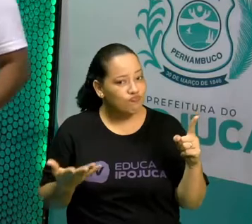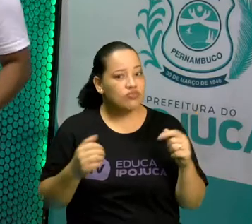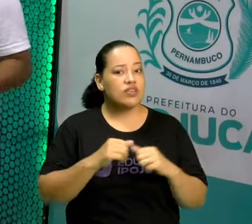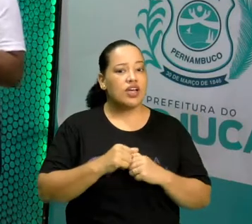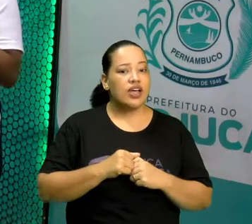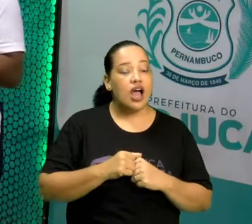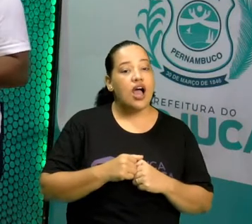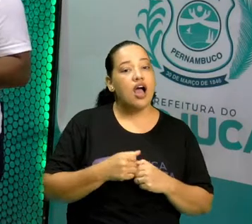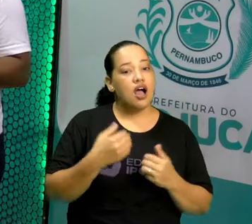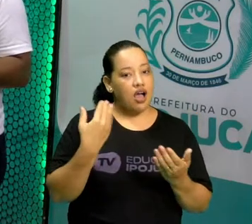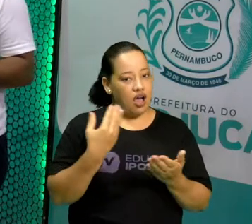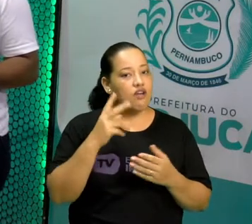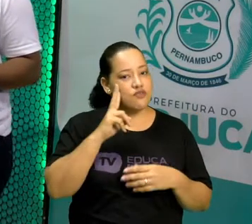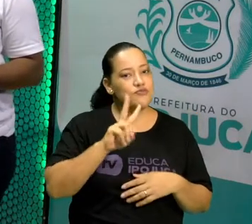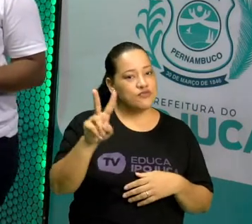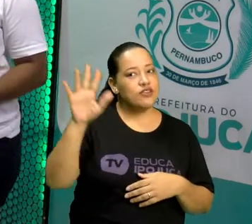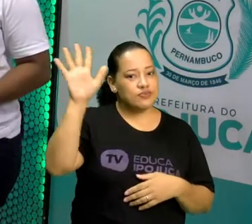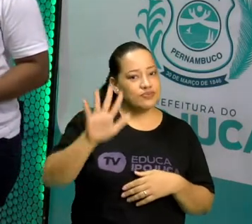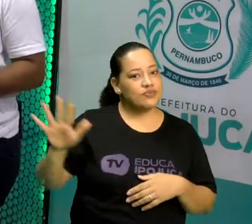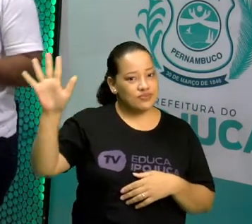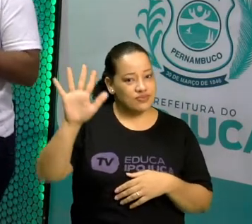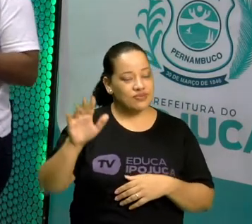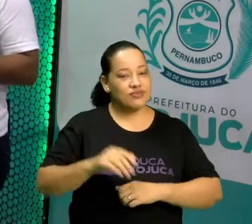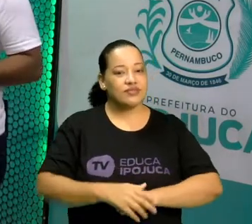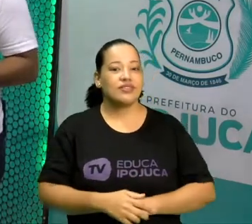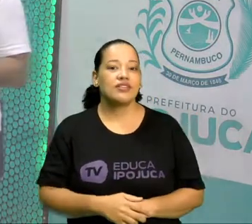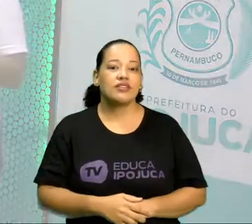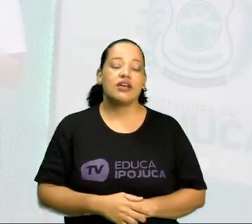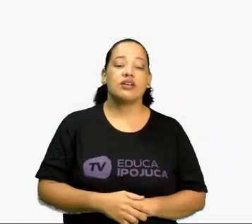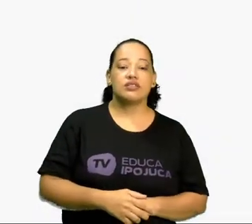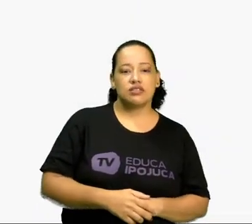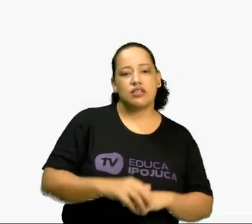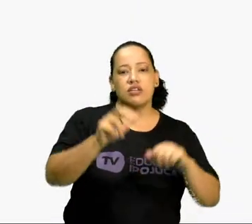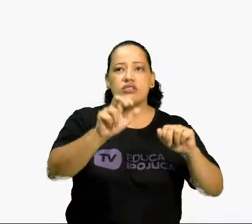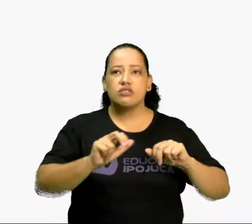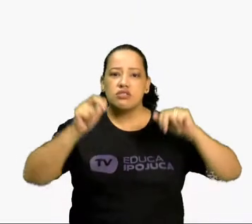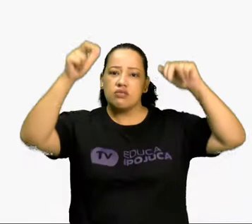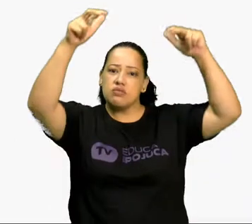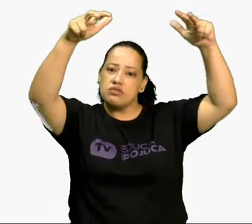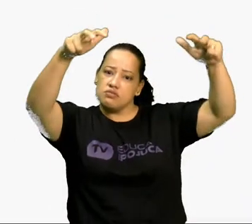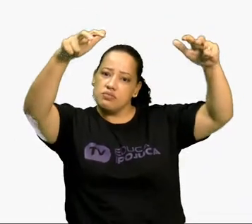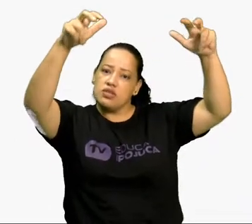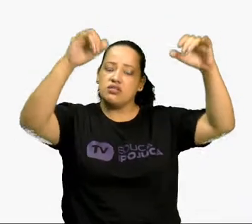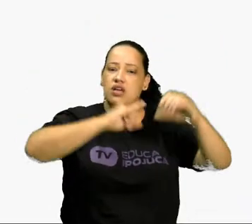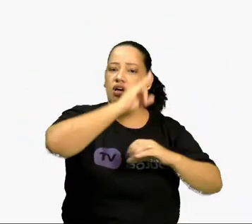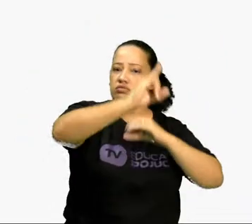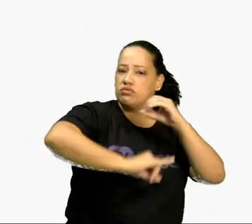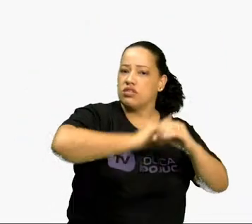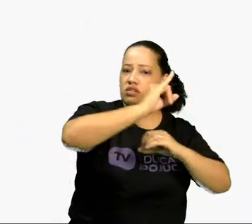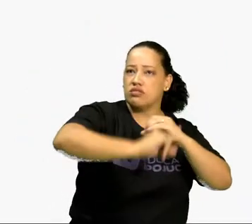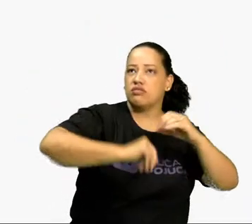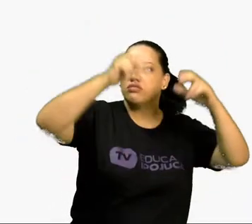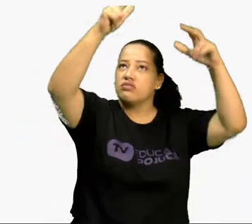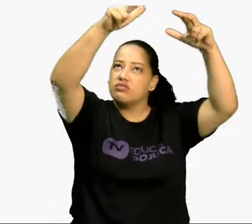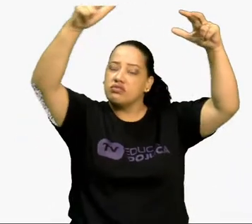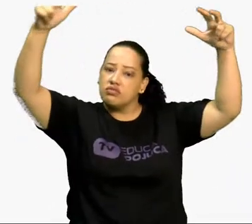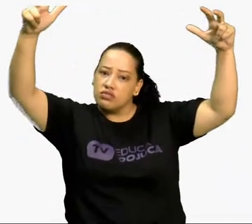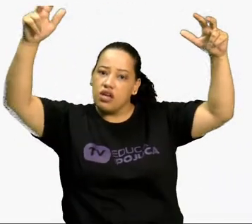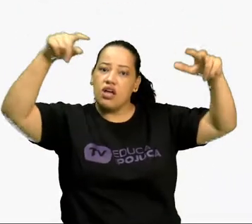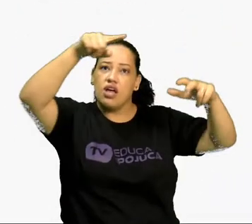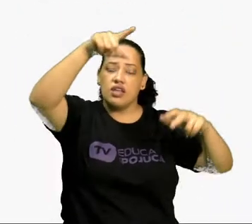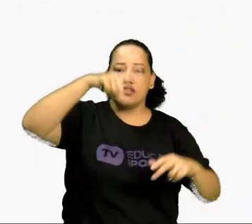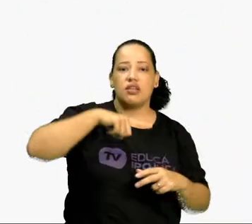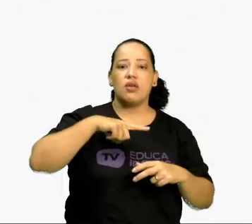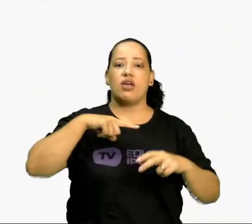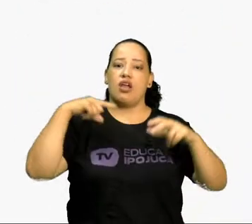Vamos ver algumas situações. A Estação Espacial Internacional completa 100 mil